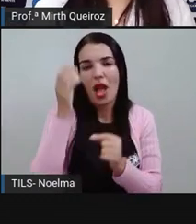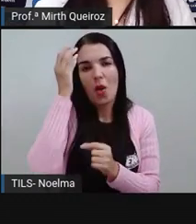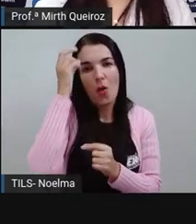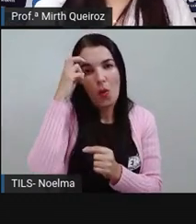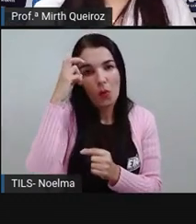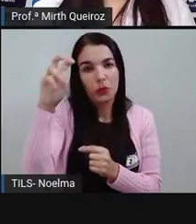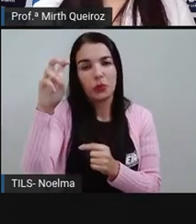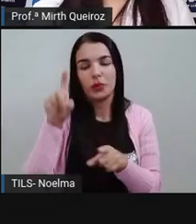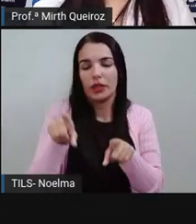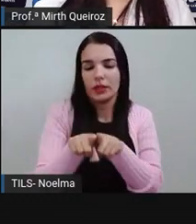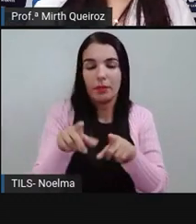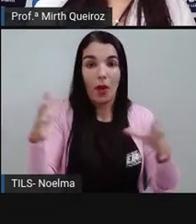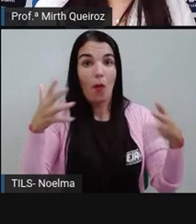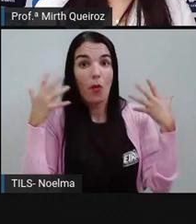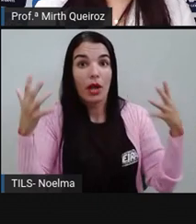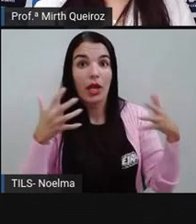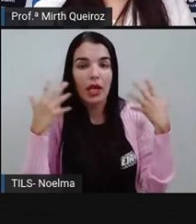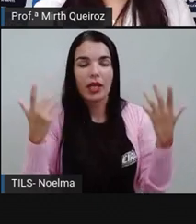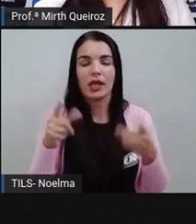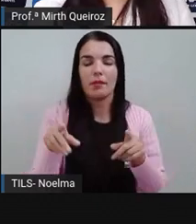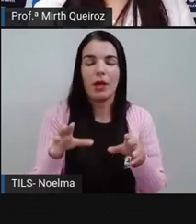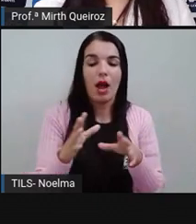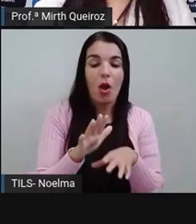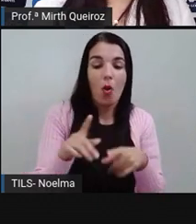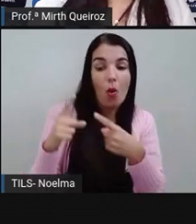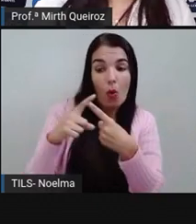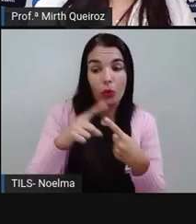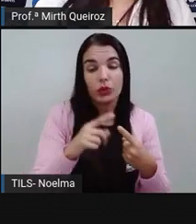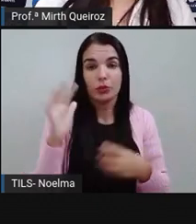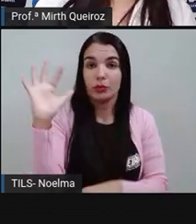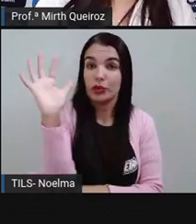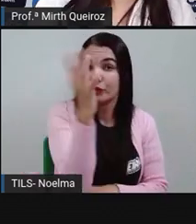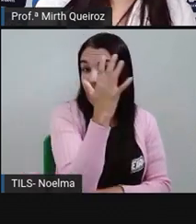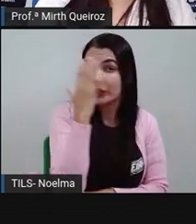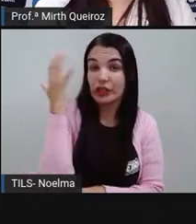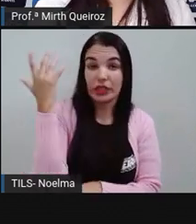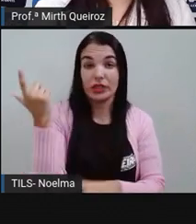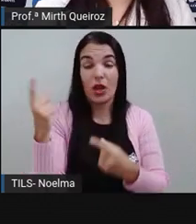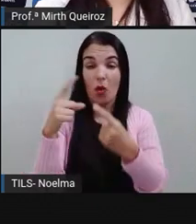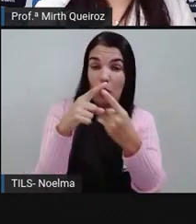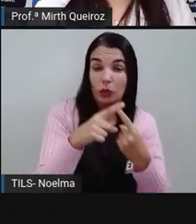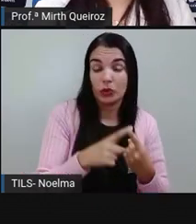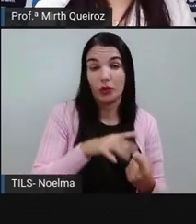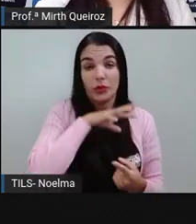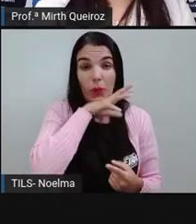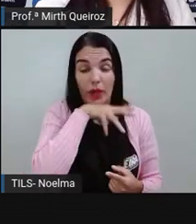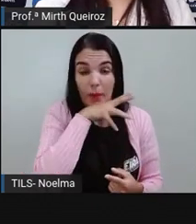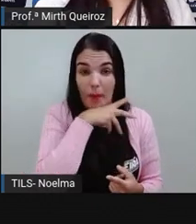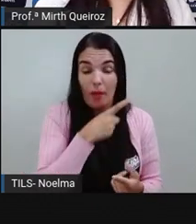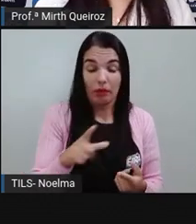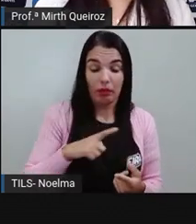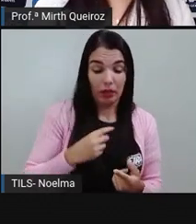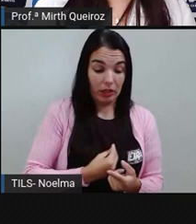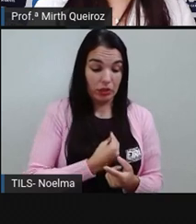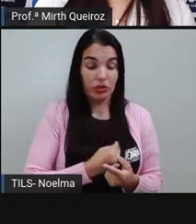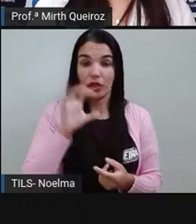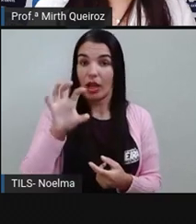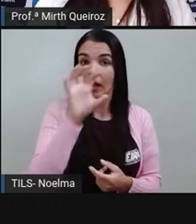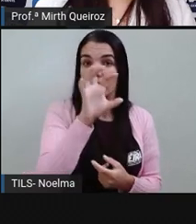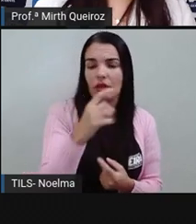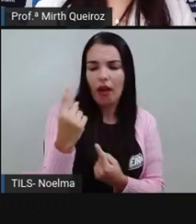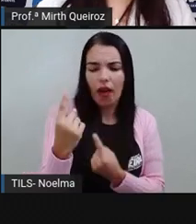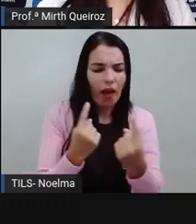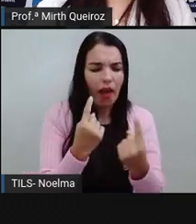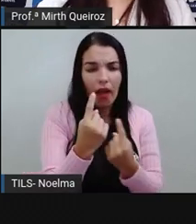ser o clima, o tipo de vegetação, né? Os tipos de animais que ali existem, né? Tem algo